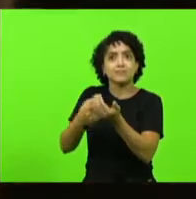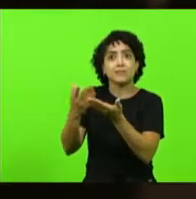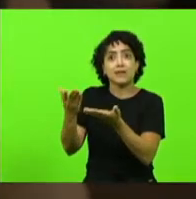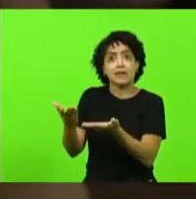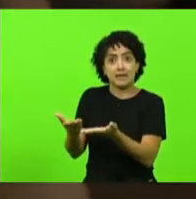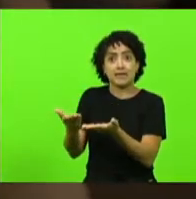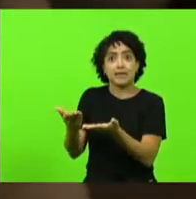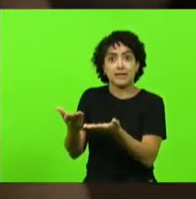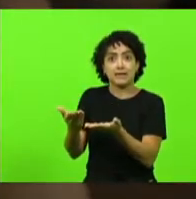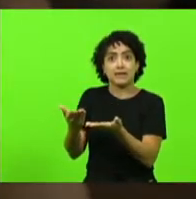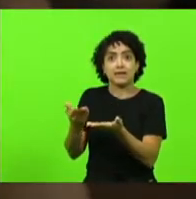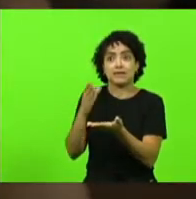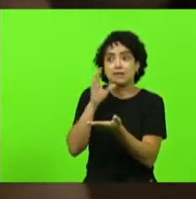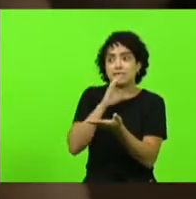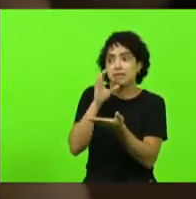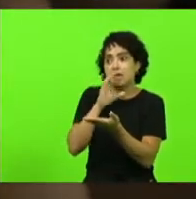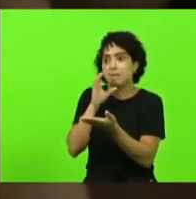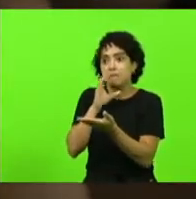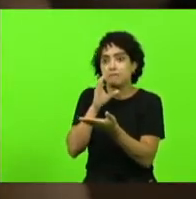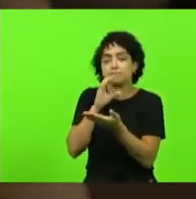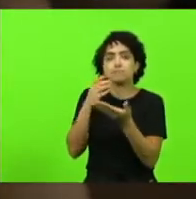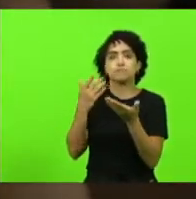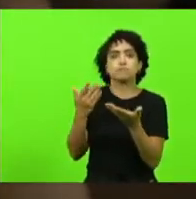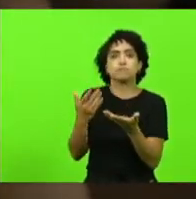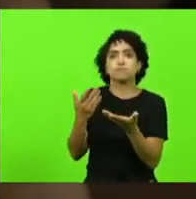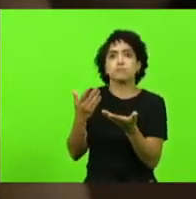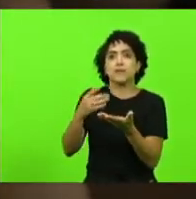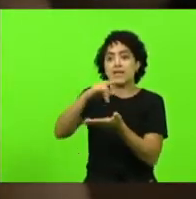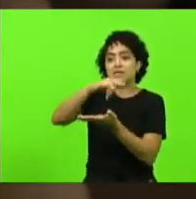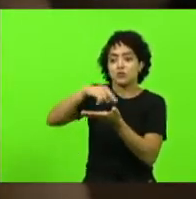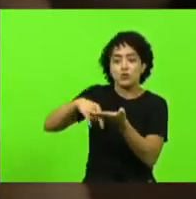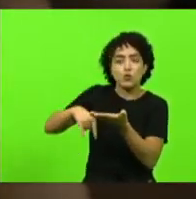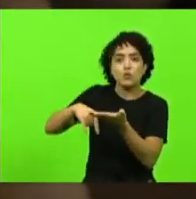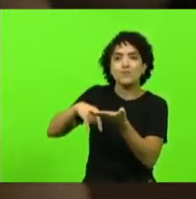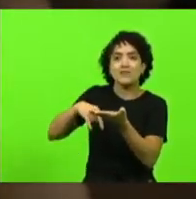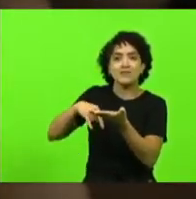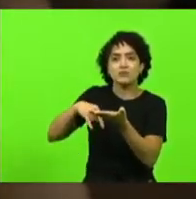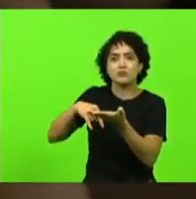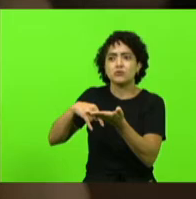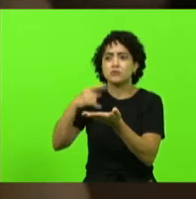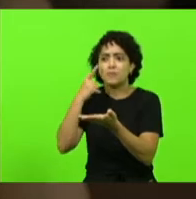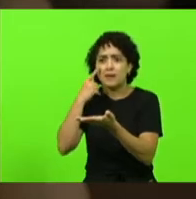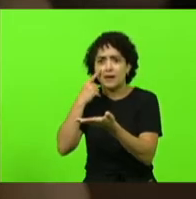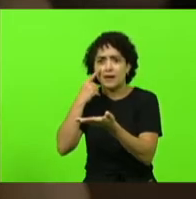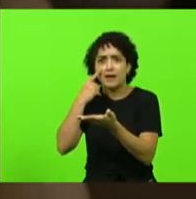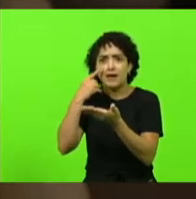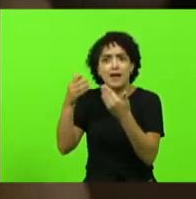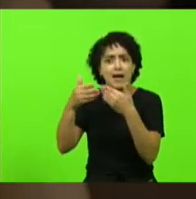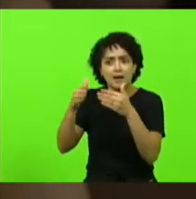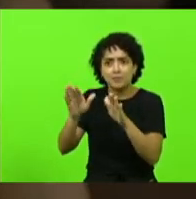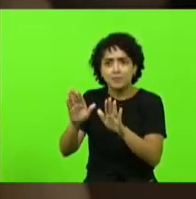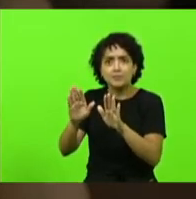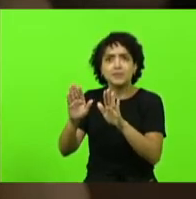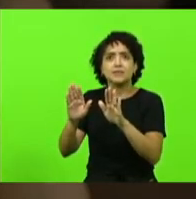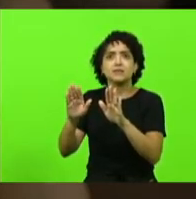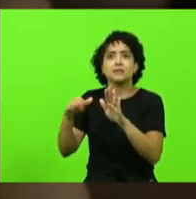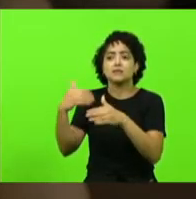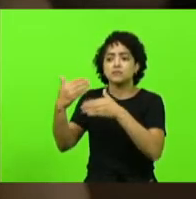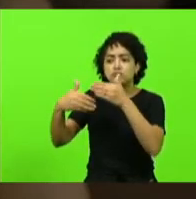sua pressa e afã não foi atrás dos documentos necessários para abrir a sua empresa dias depois